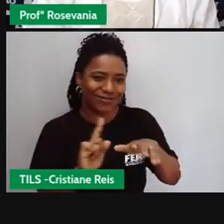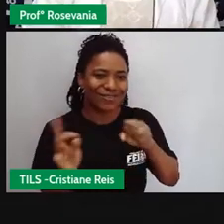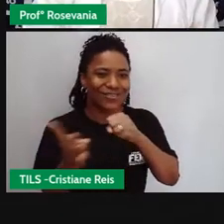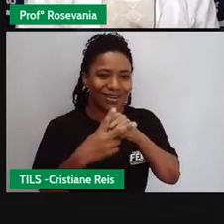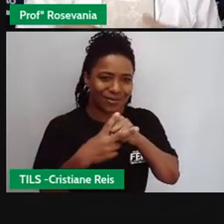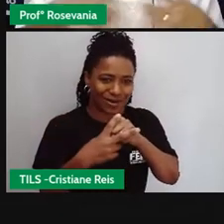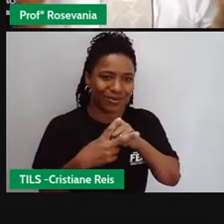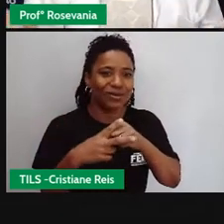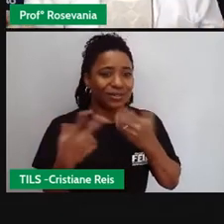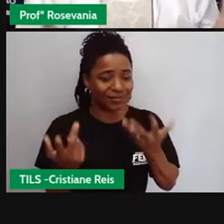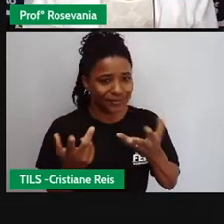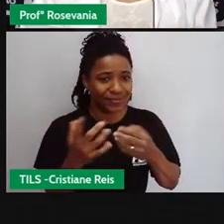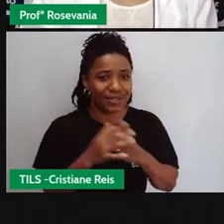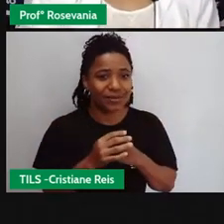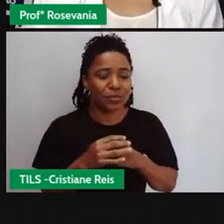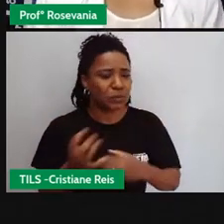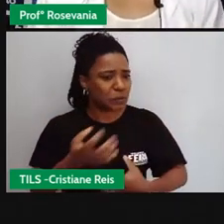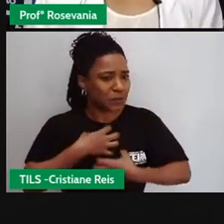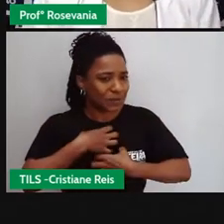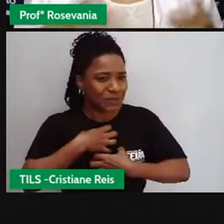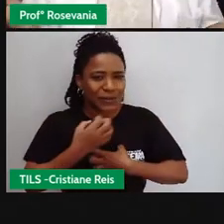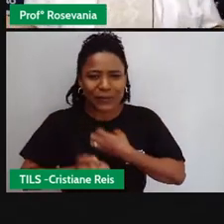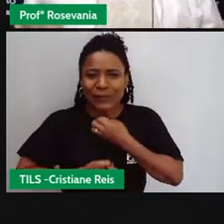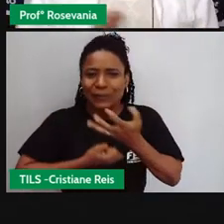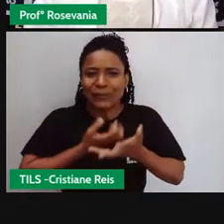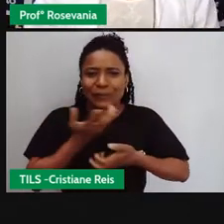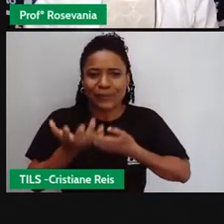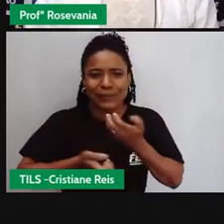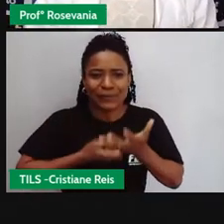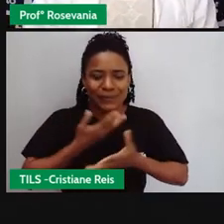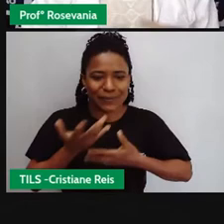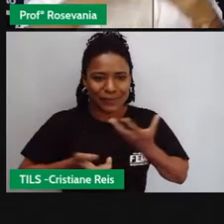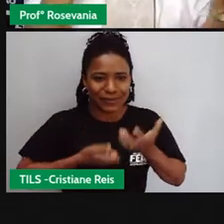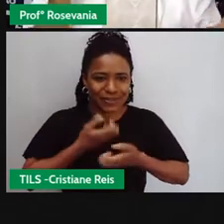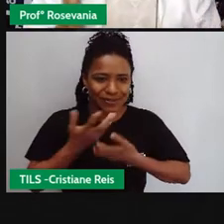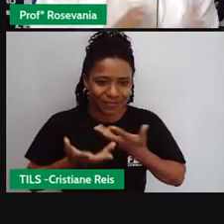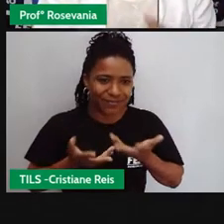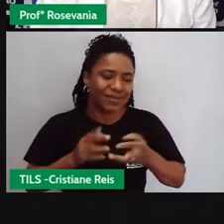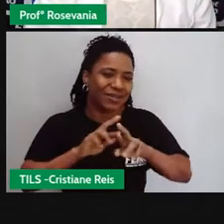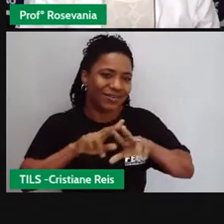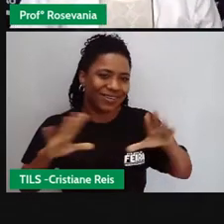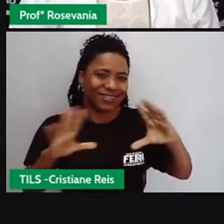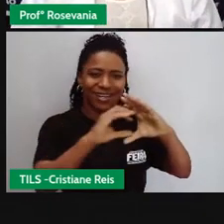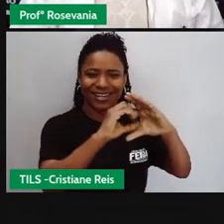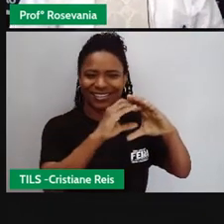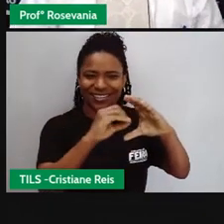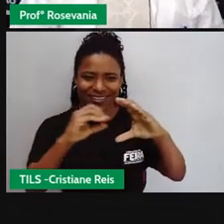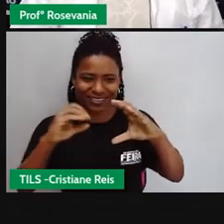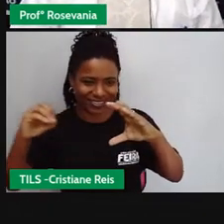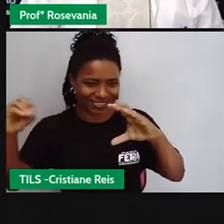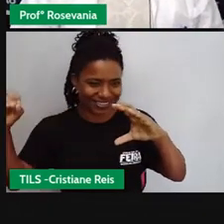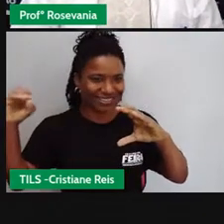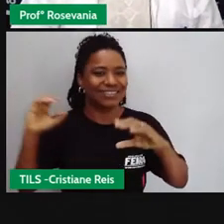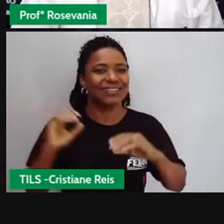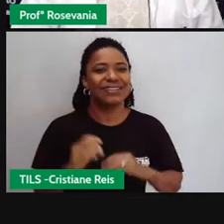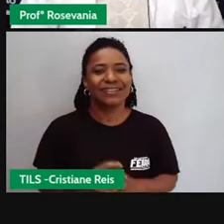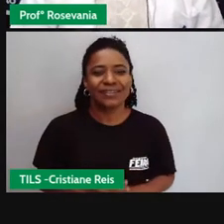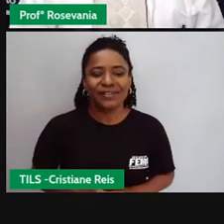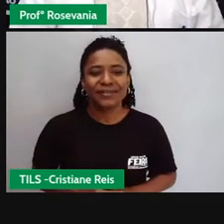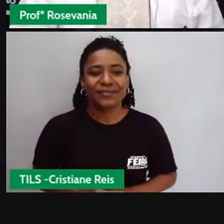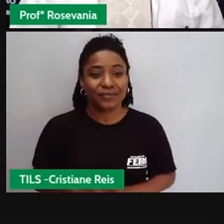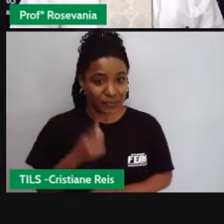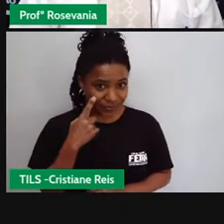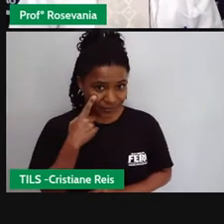poder expressar boa parte dos sentimentos que a gente está tendo com relação às coisas, que são os emojis, por exemplo. Vamos lá.